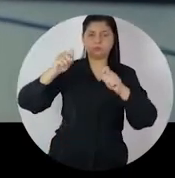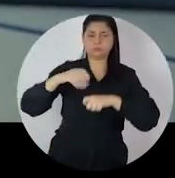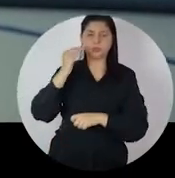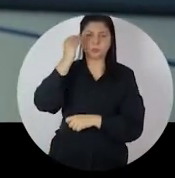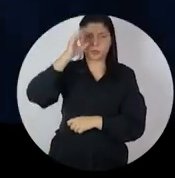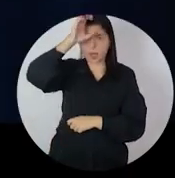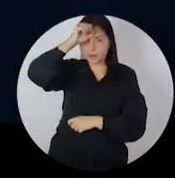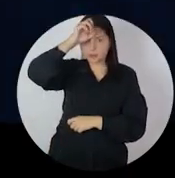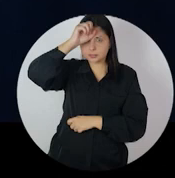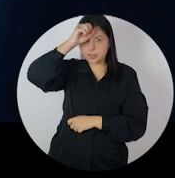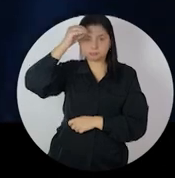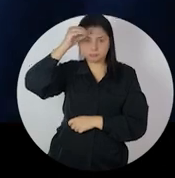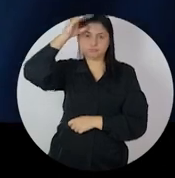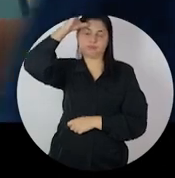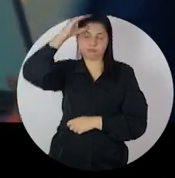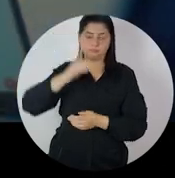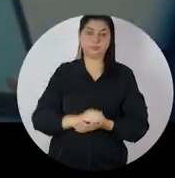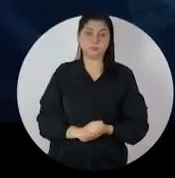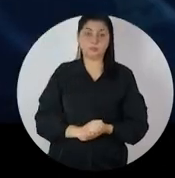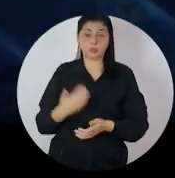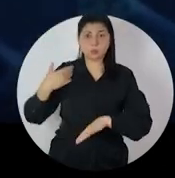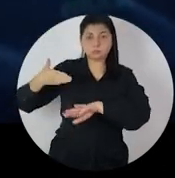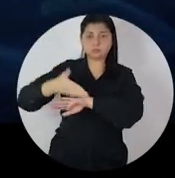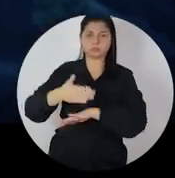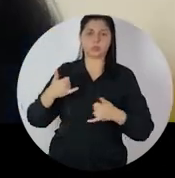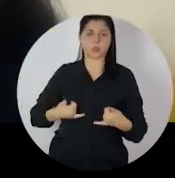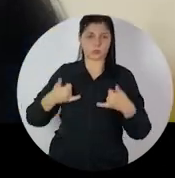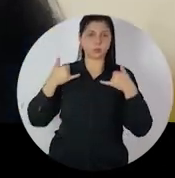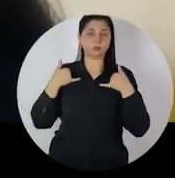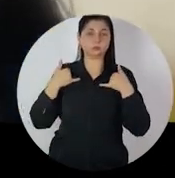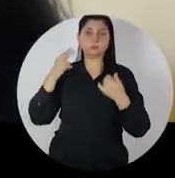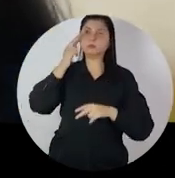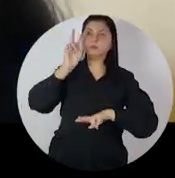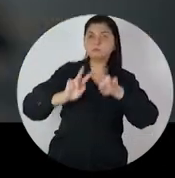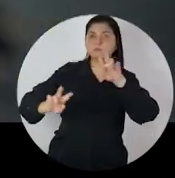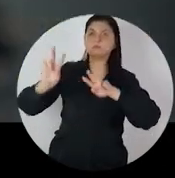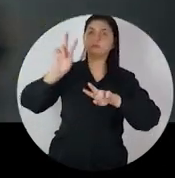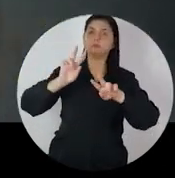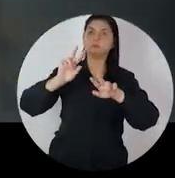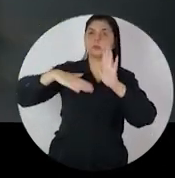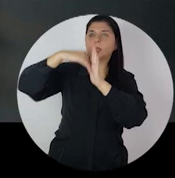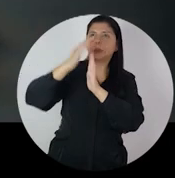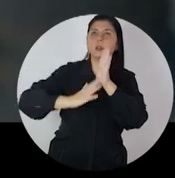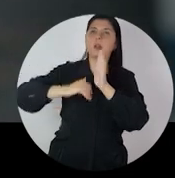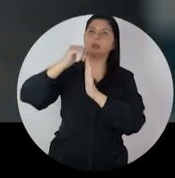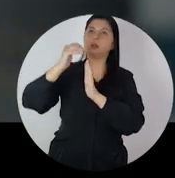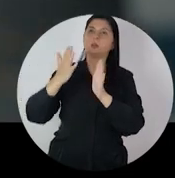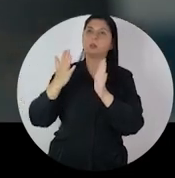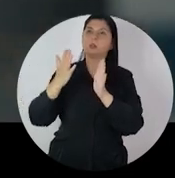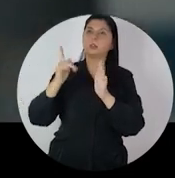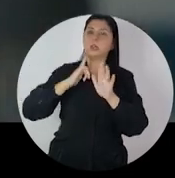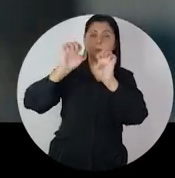tenha uma experiência de aprendizagem muito mais significativa. Quando eu entro aqui me dá orgulho, sabe? Você olha para um lugar que está